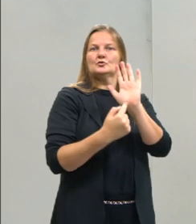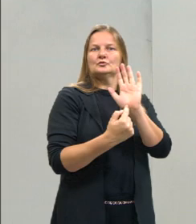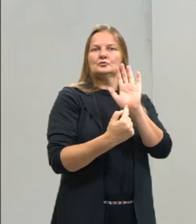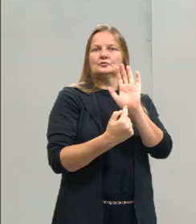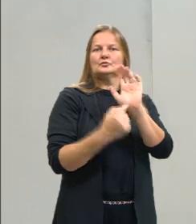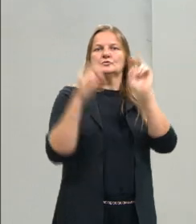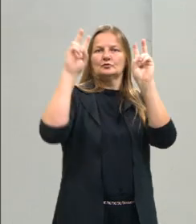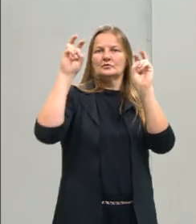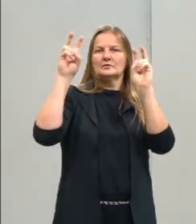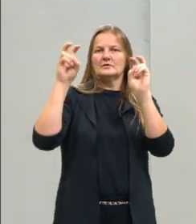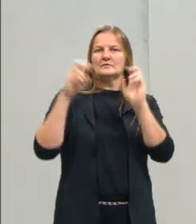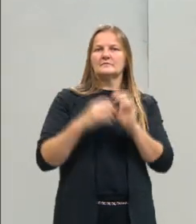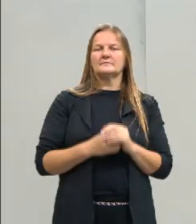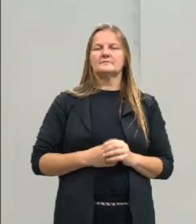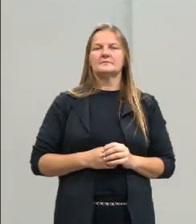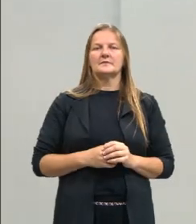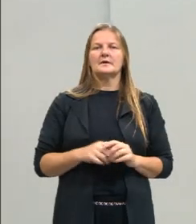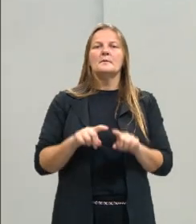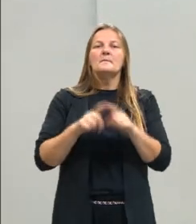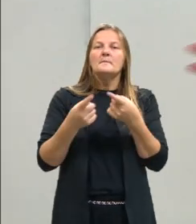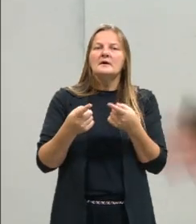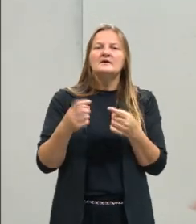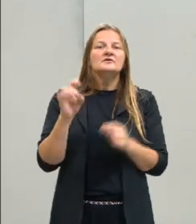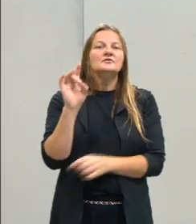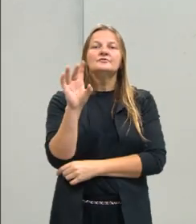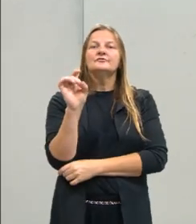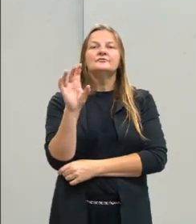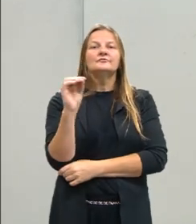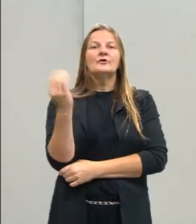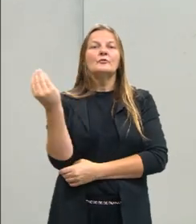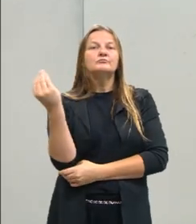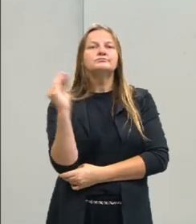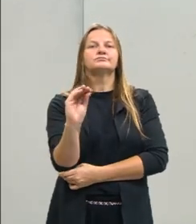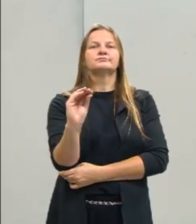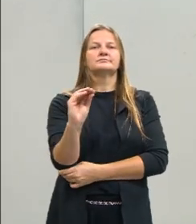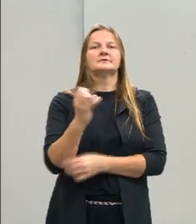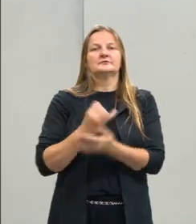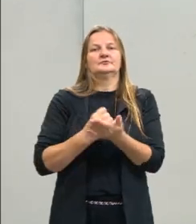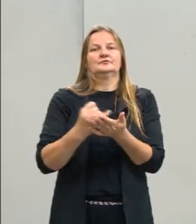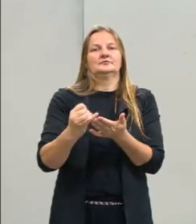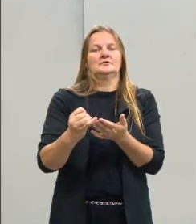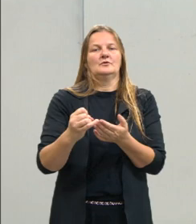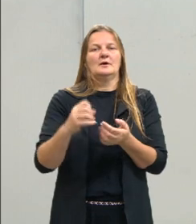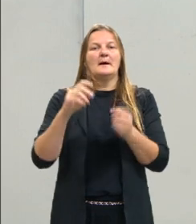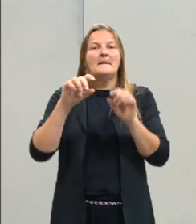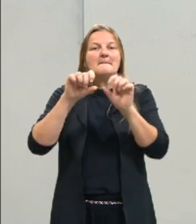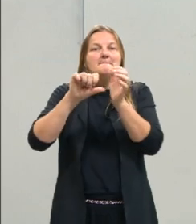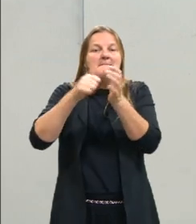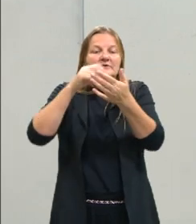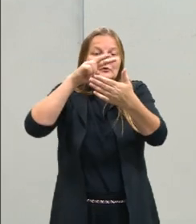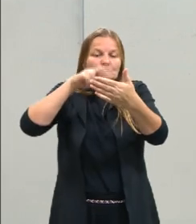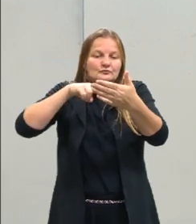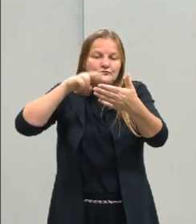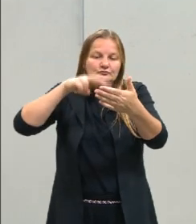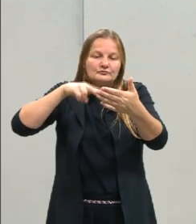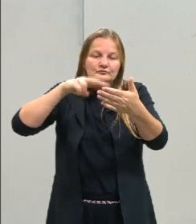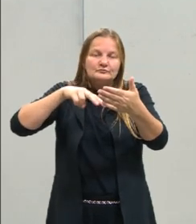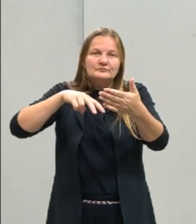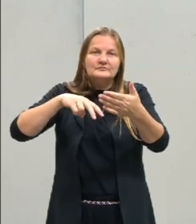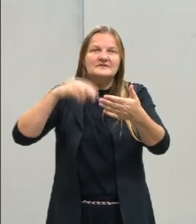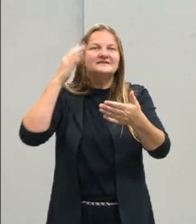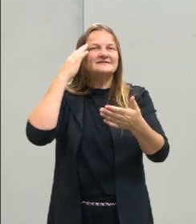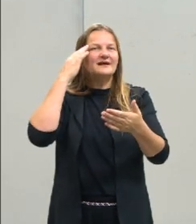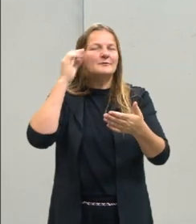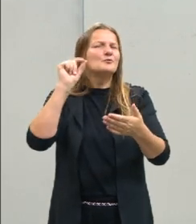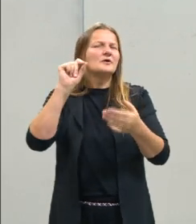apresentar o tema, mas eu não posso também deixar de colocar o tema na introdução. Afinal de contas, eu tenho um